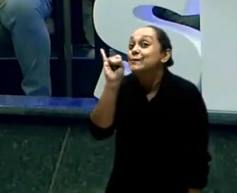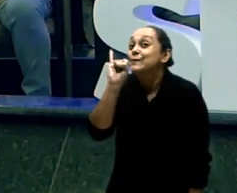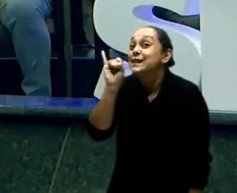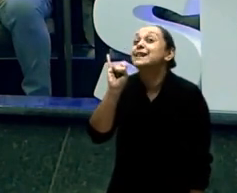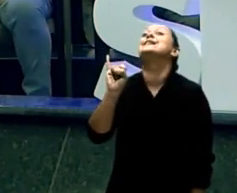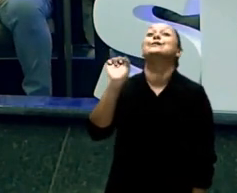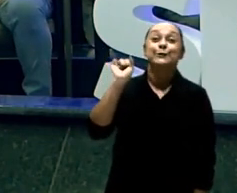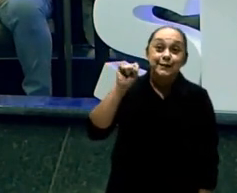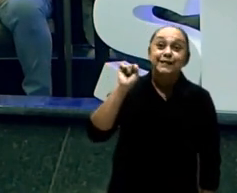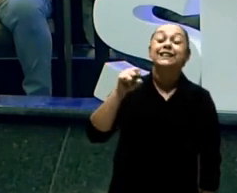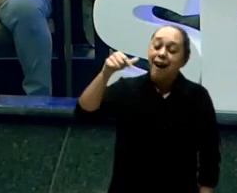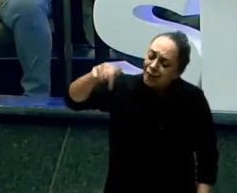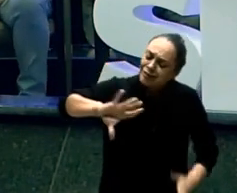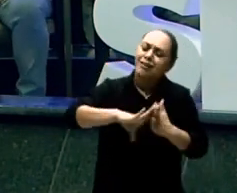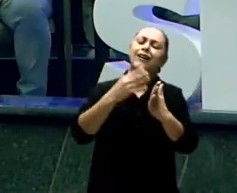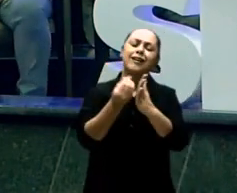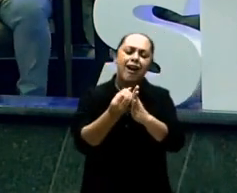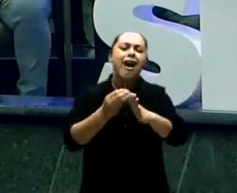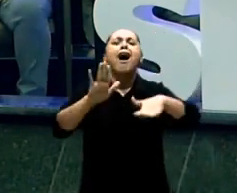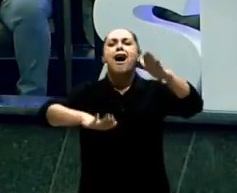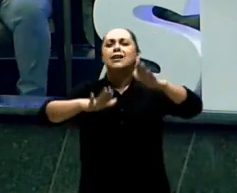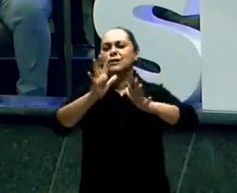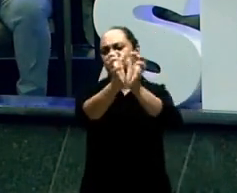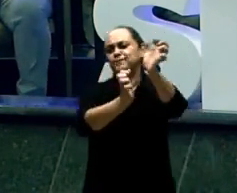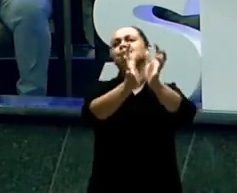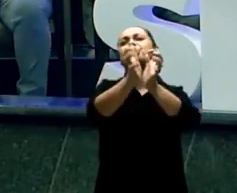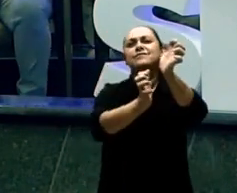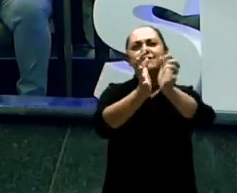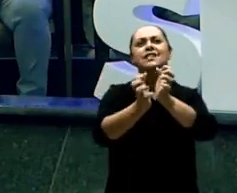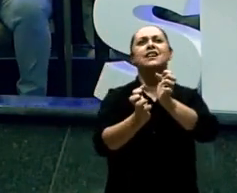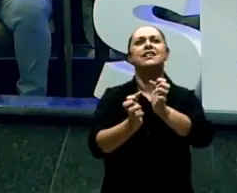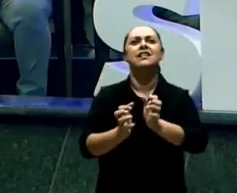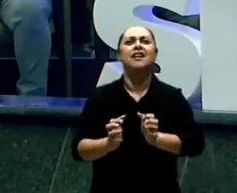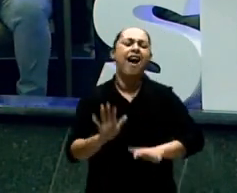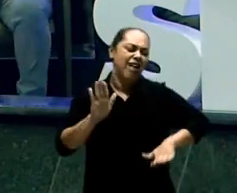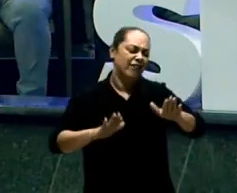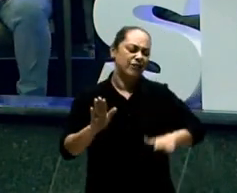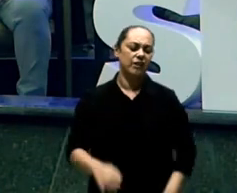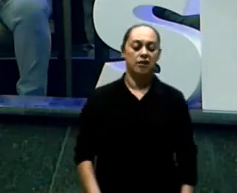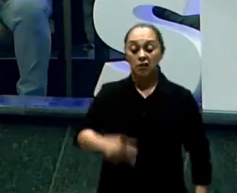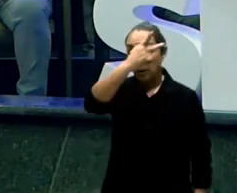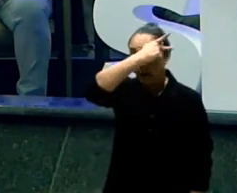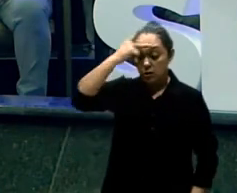dentro Tem ou não tem? Tem Tem uns que quando senta Você já levanta Dá uma olhadinha Só